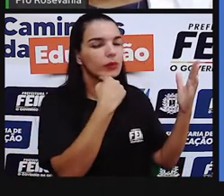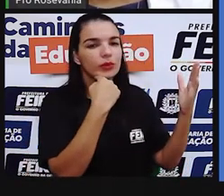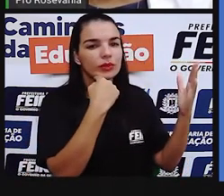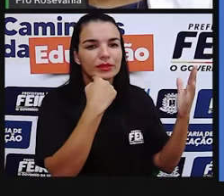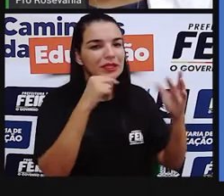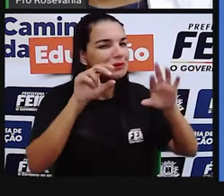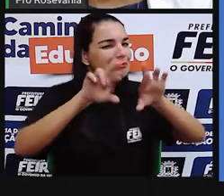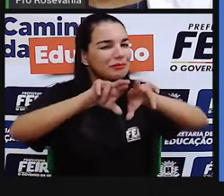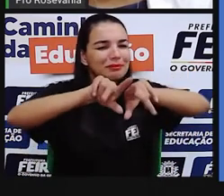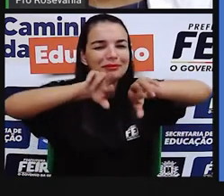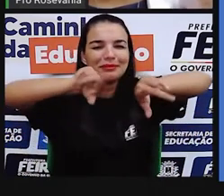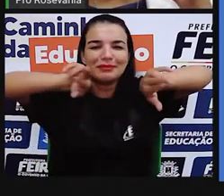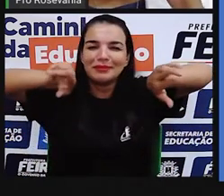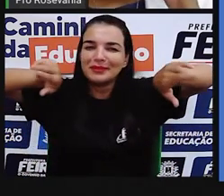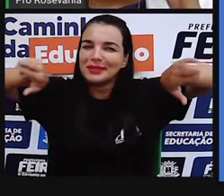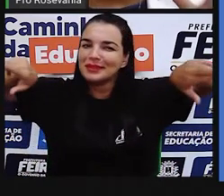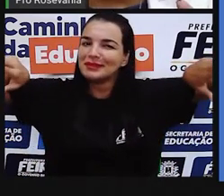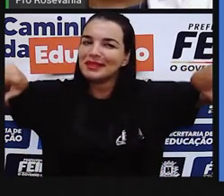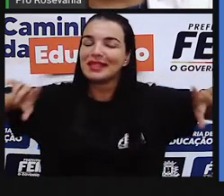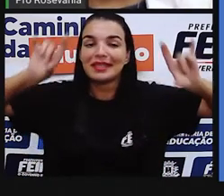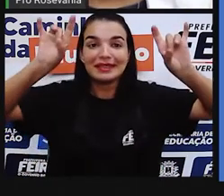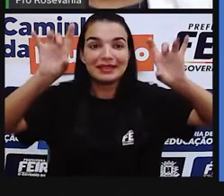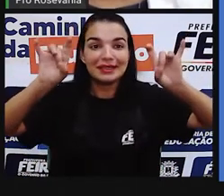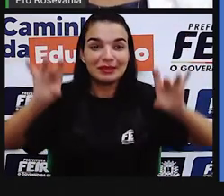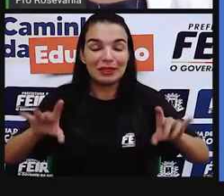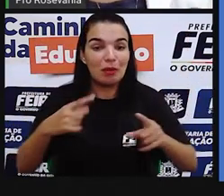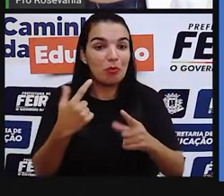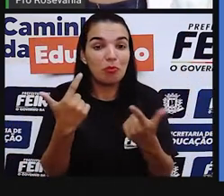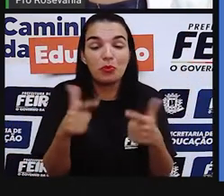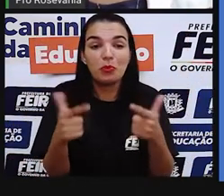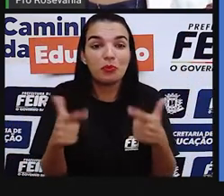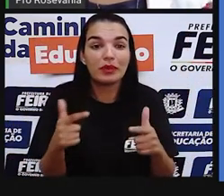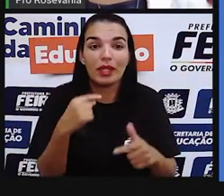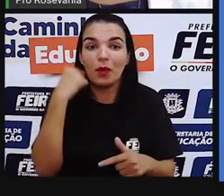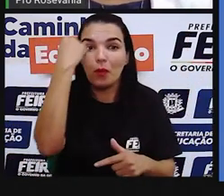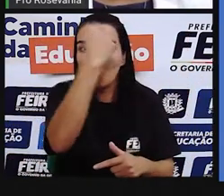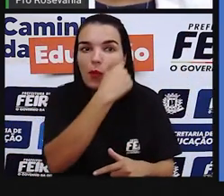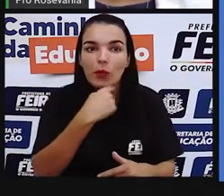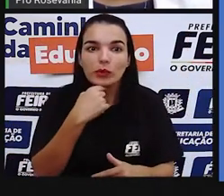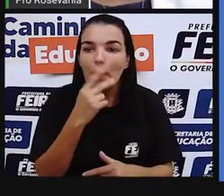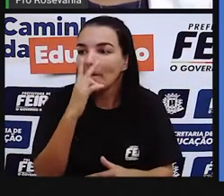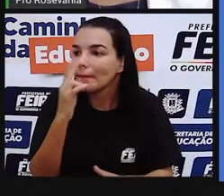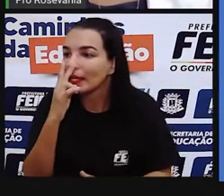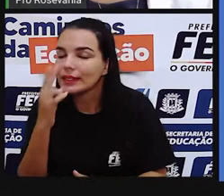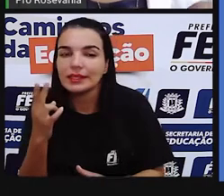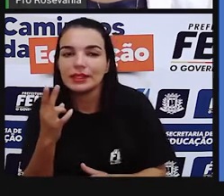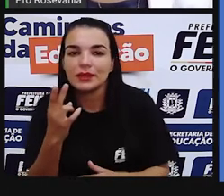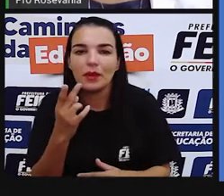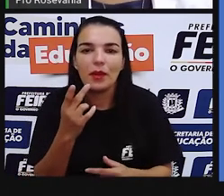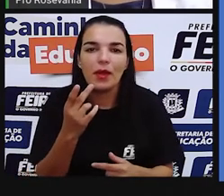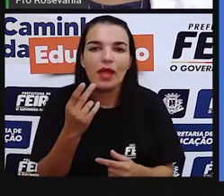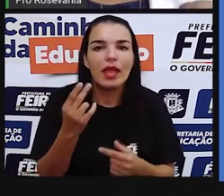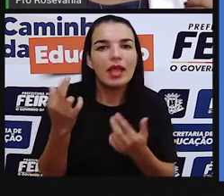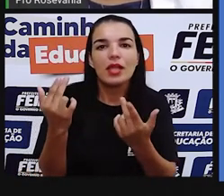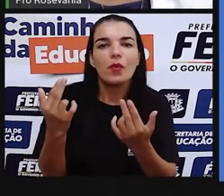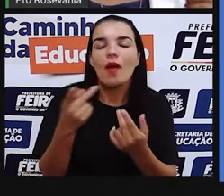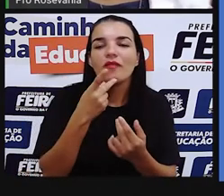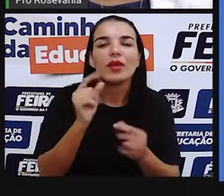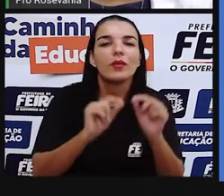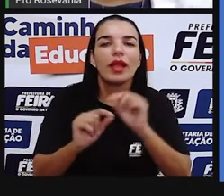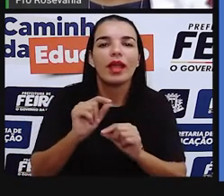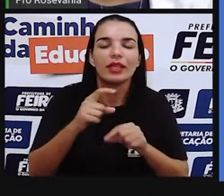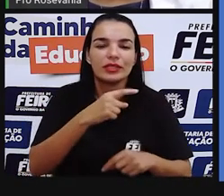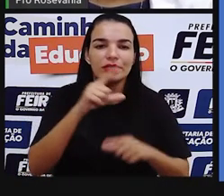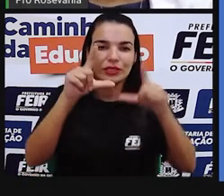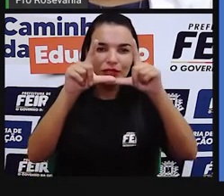canto do mundo, né? A gente nunca tem uma carinha específica quando, por exemplo, a gente fala dos japonês. Em qualquer idade que eles estão,